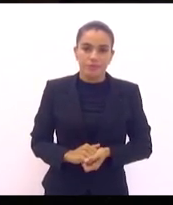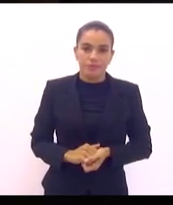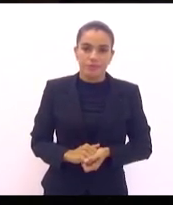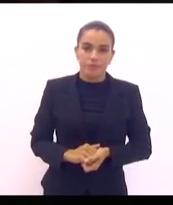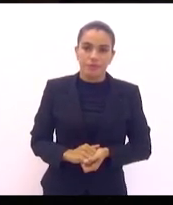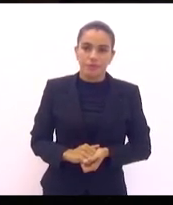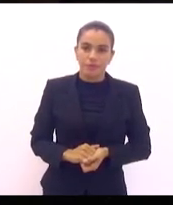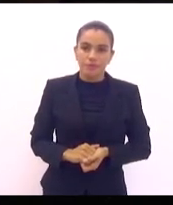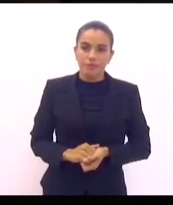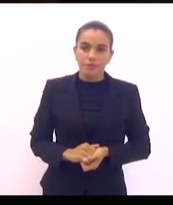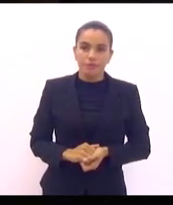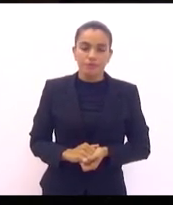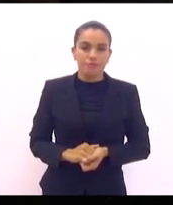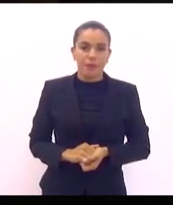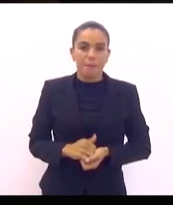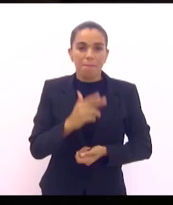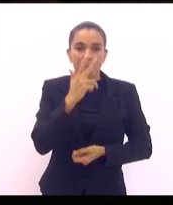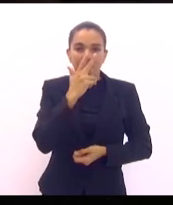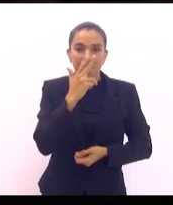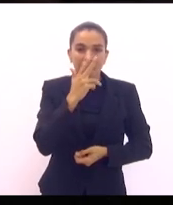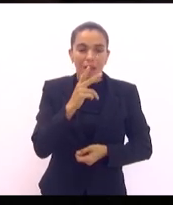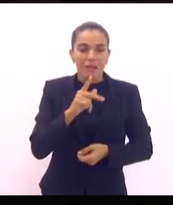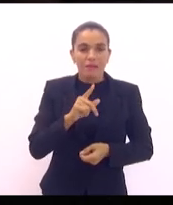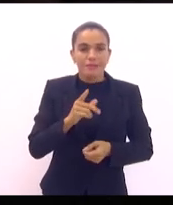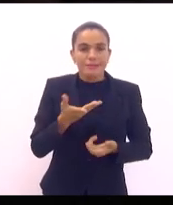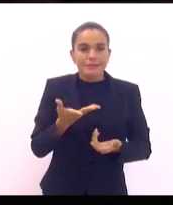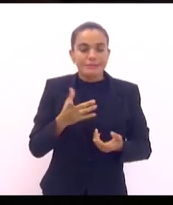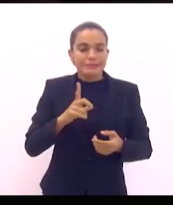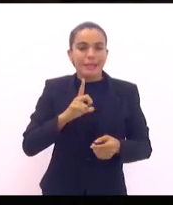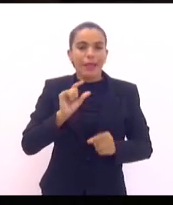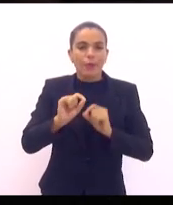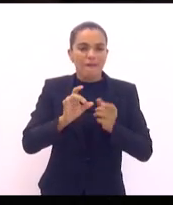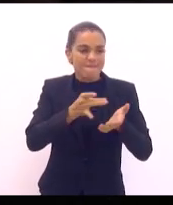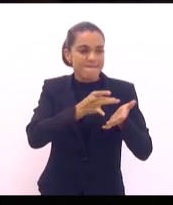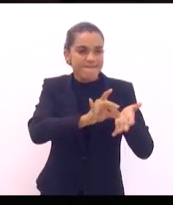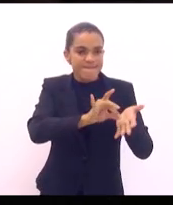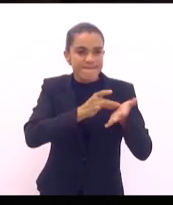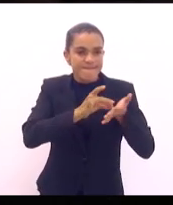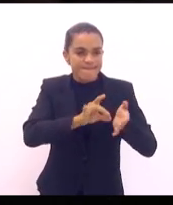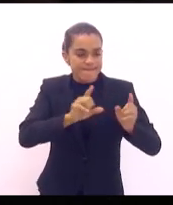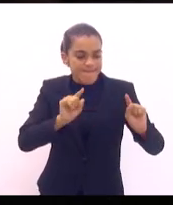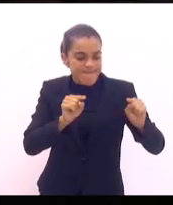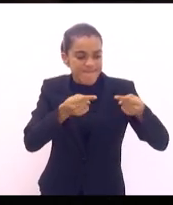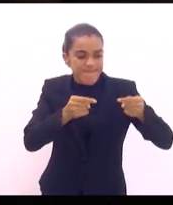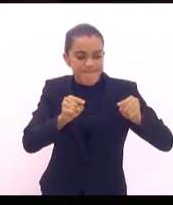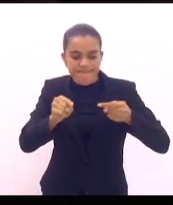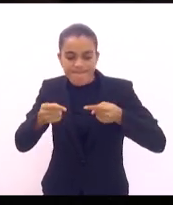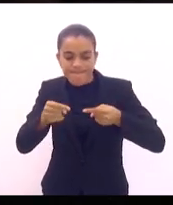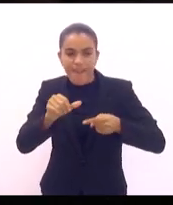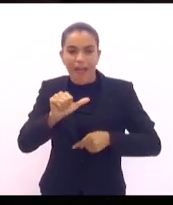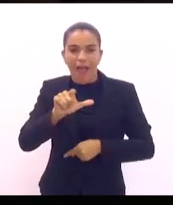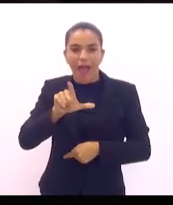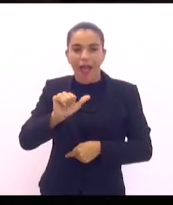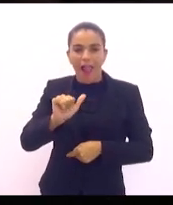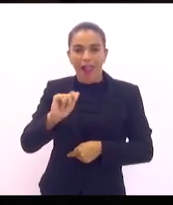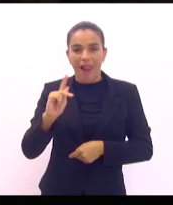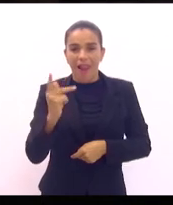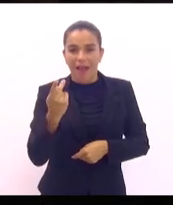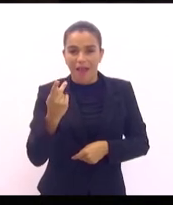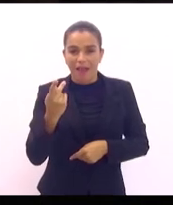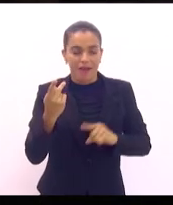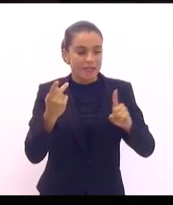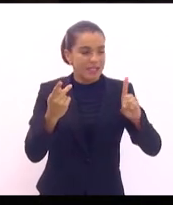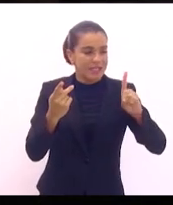como houvesse uma divergência profunda entre Allah e Deus.